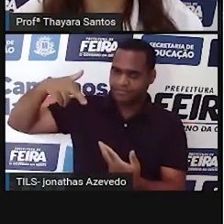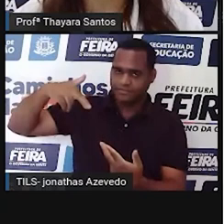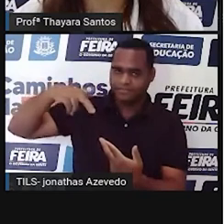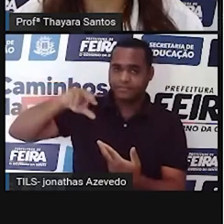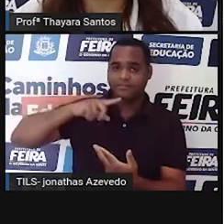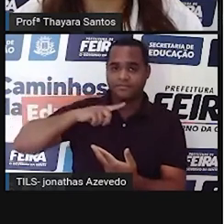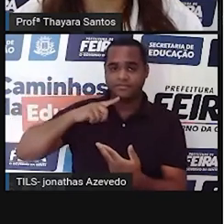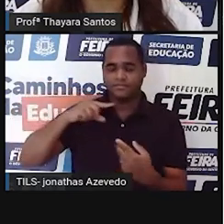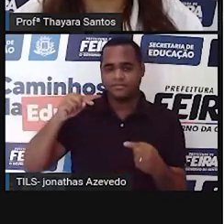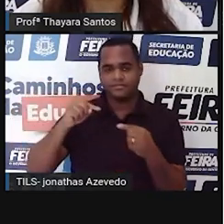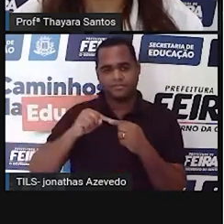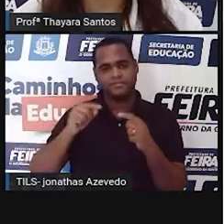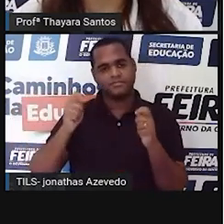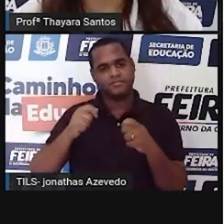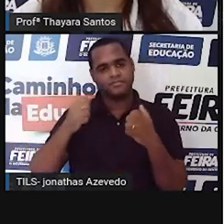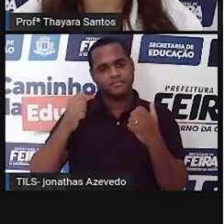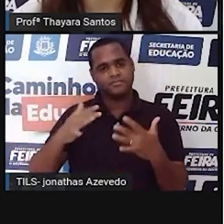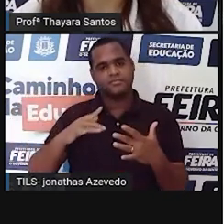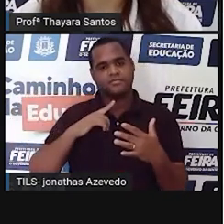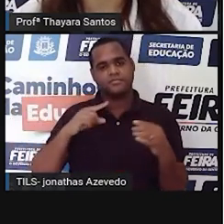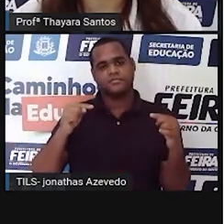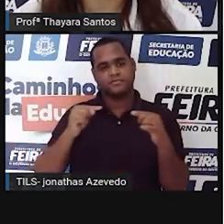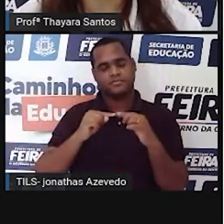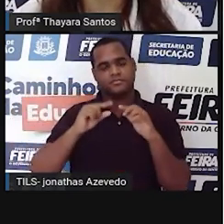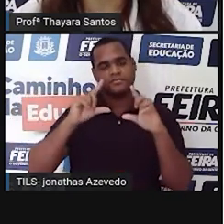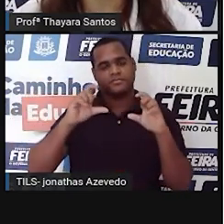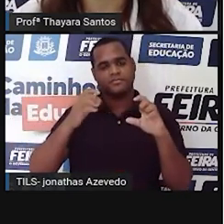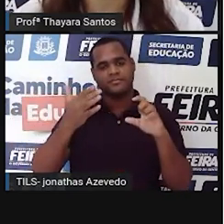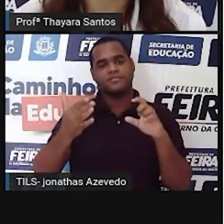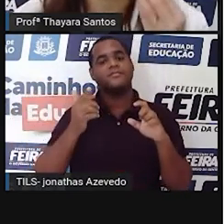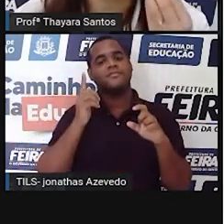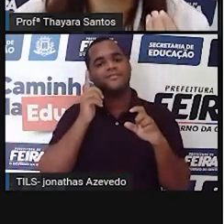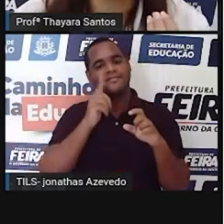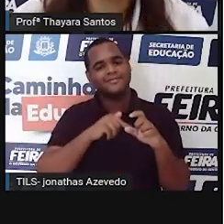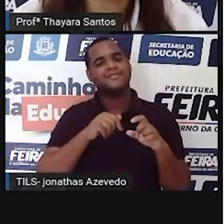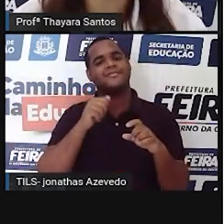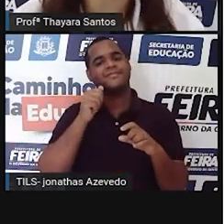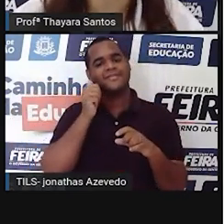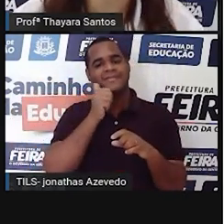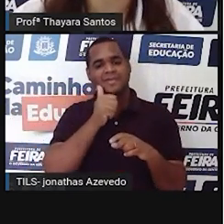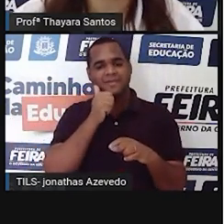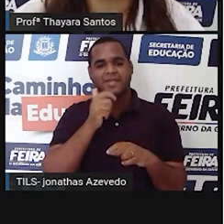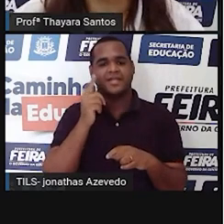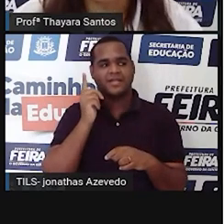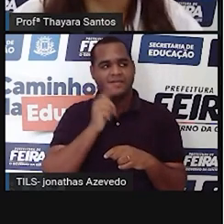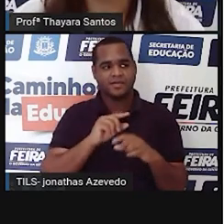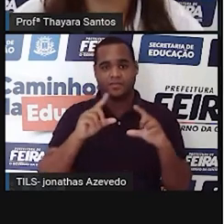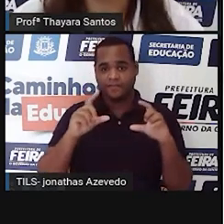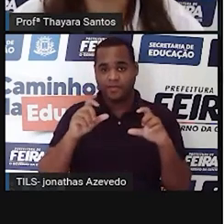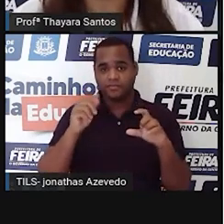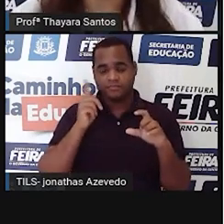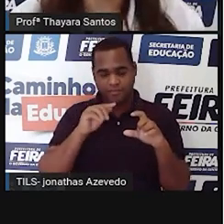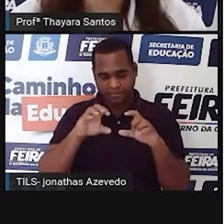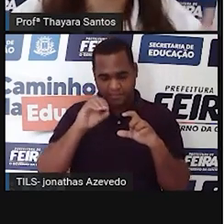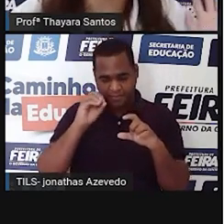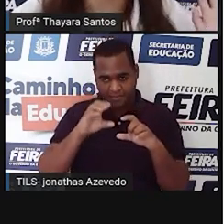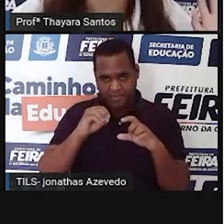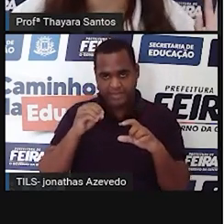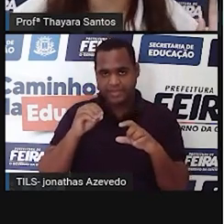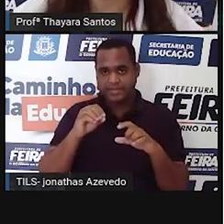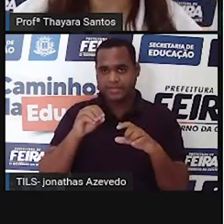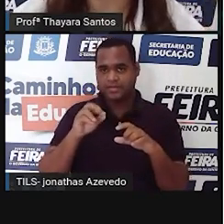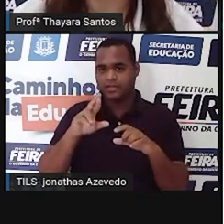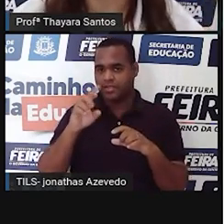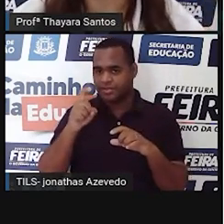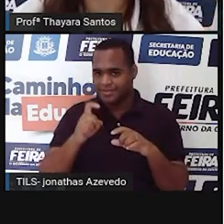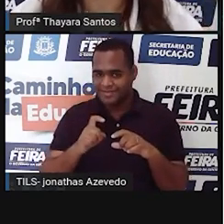era justamente isso que Rosalind Franklin conseguiu fotografar através da técnica do raio-x. Só que ela